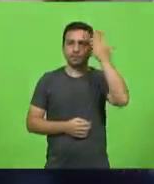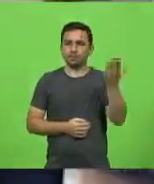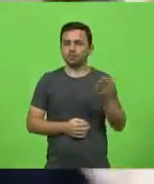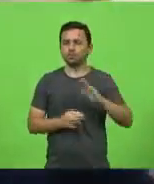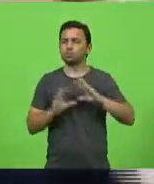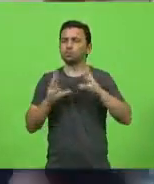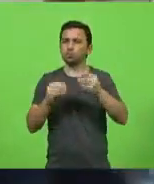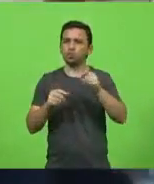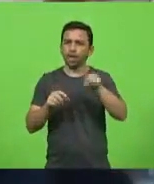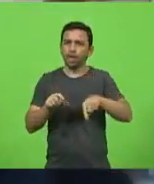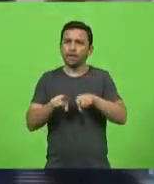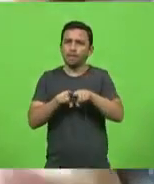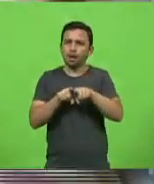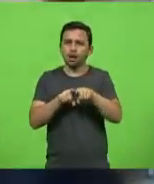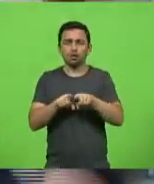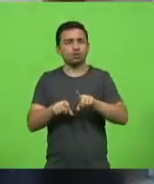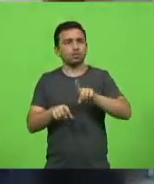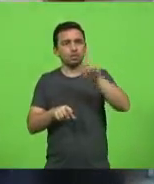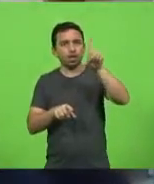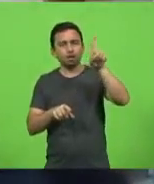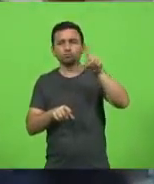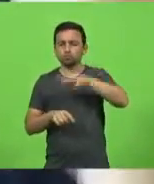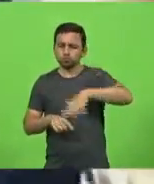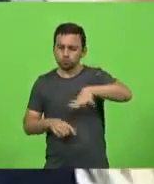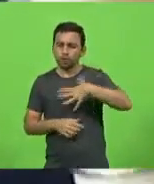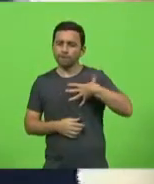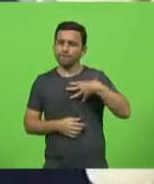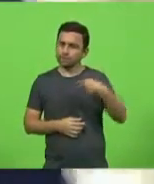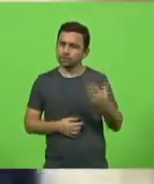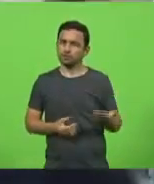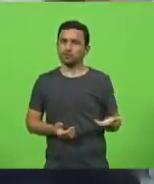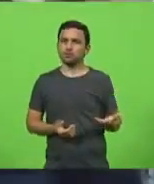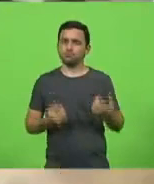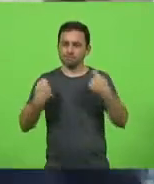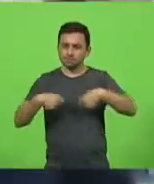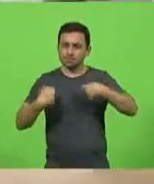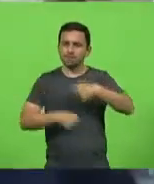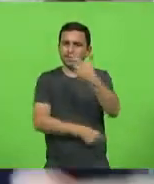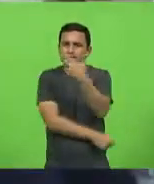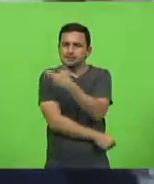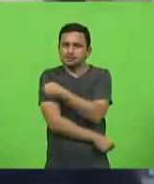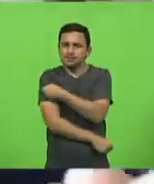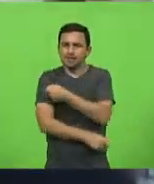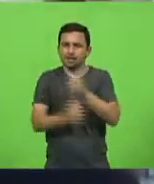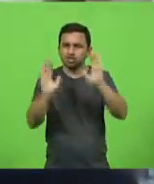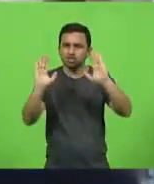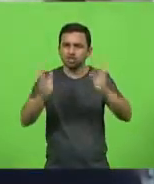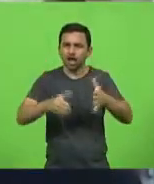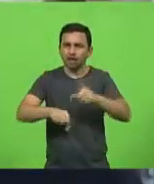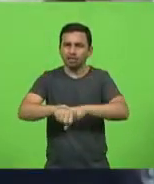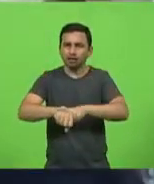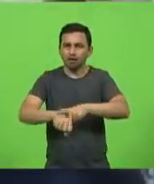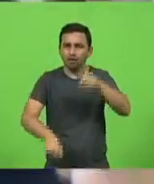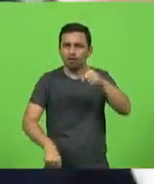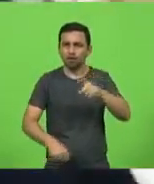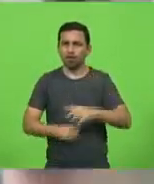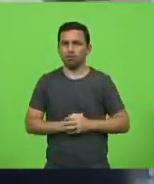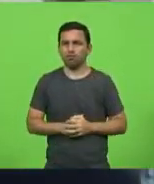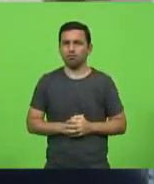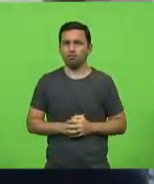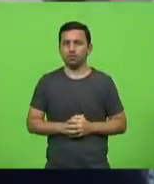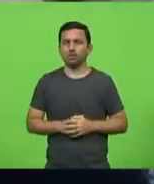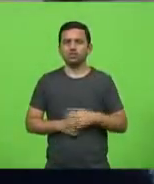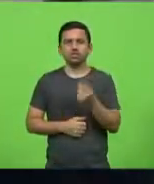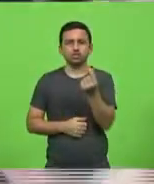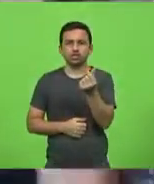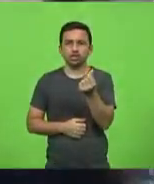irmãos, todos filhos de Deus. E que nós queremos, sim. Vacina já. Imediatamente. Dinheiro